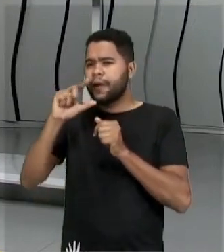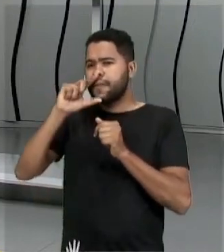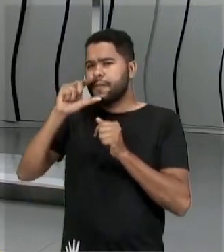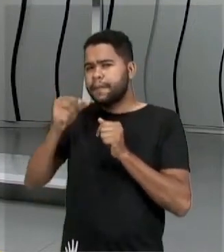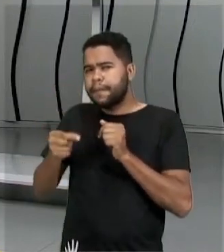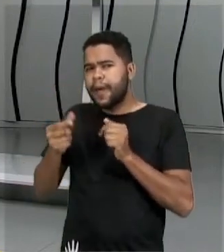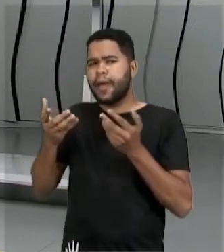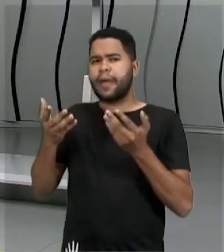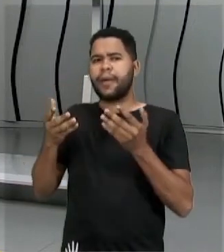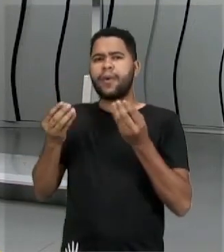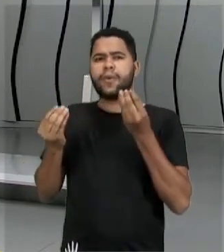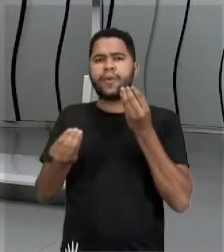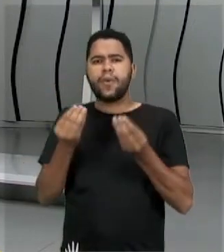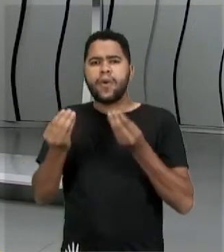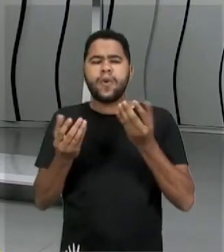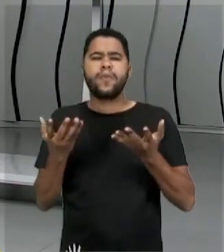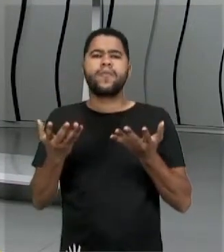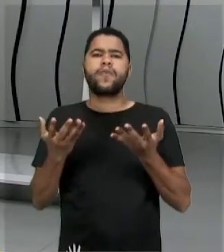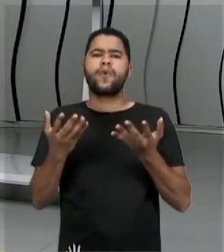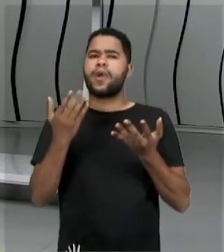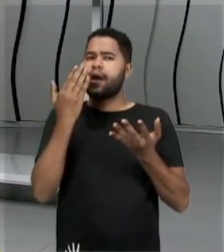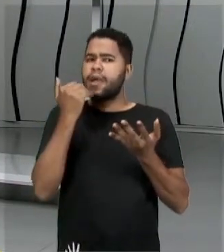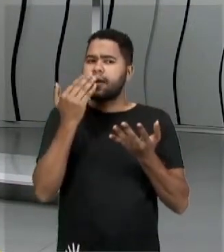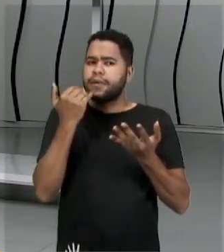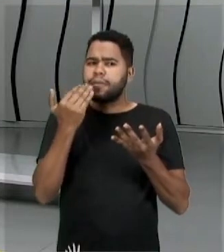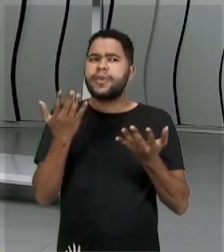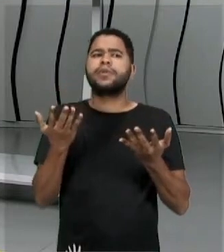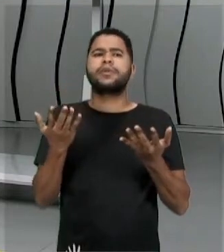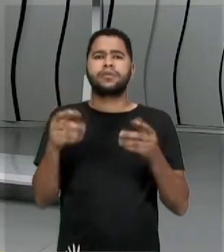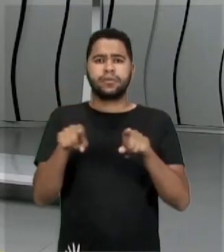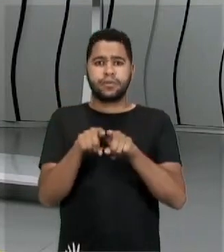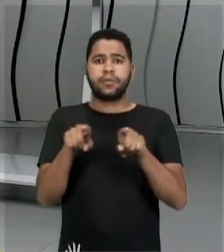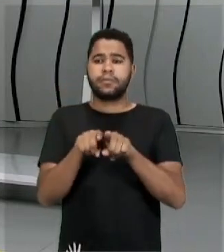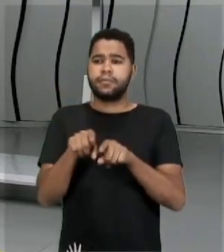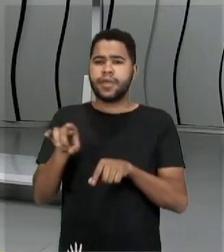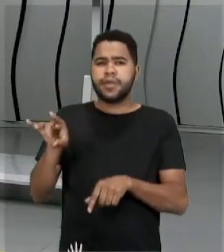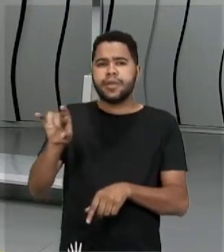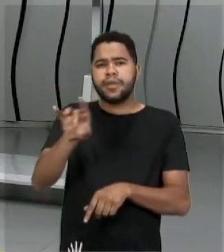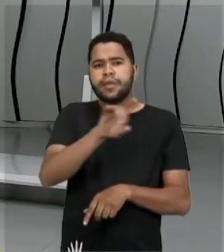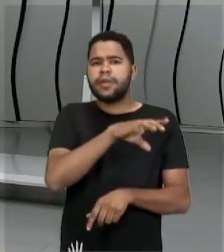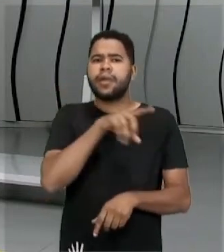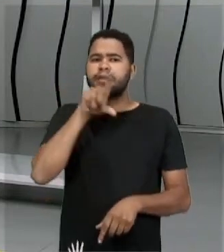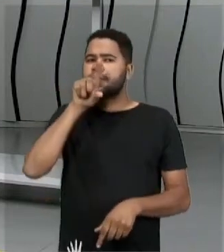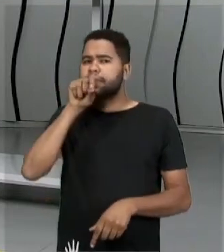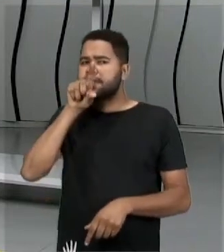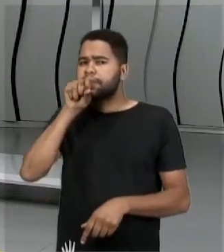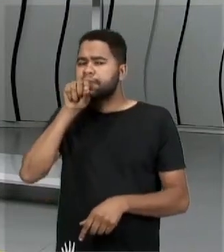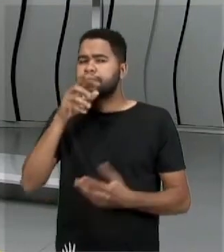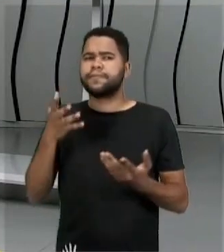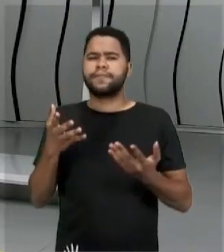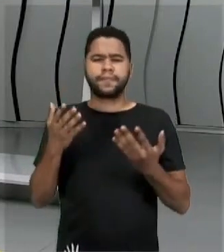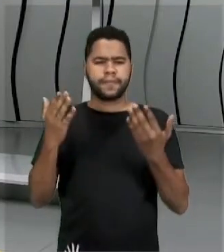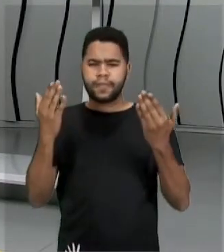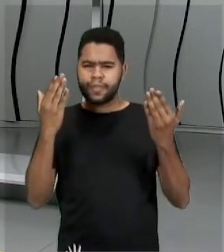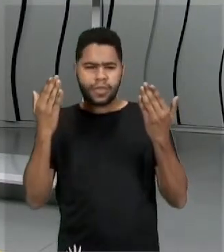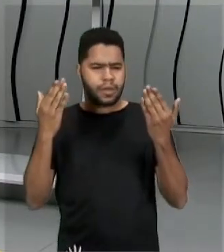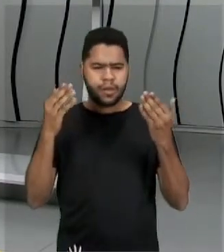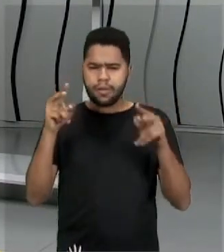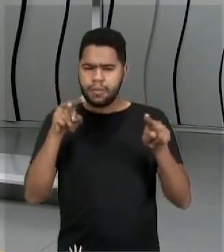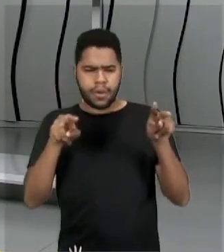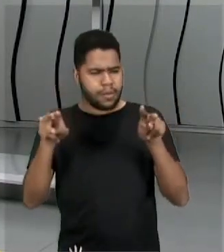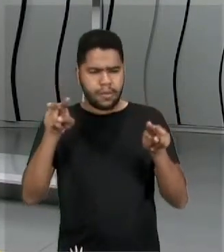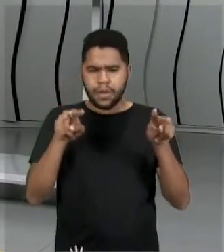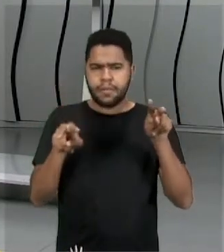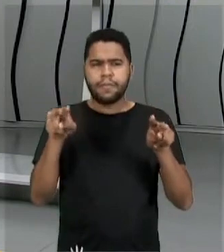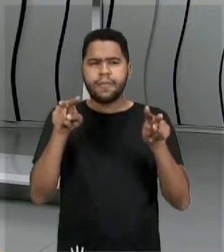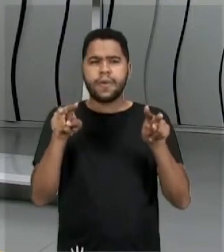alimentação e no hábito ali dessas aves e fazendo aí essa comparação, tá certo?